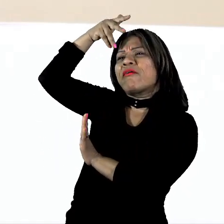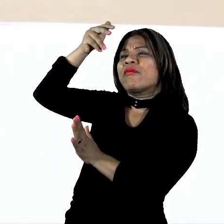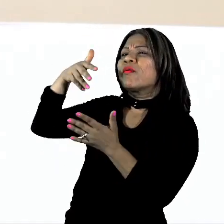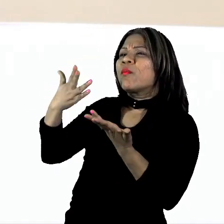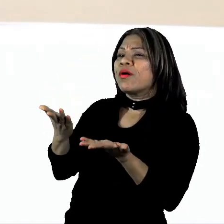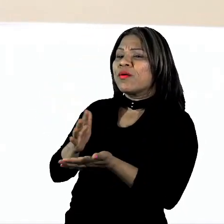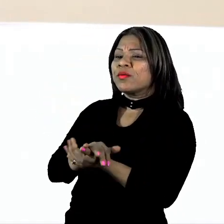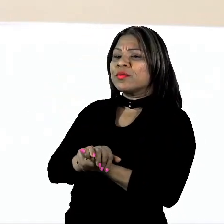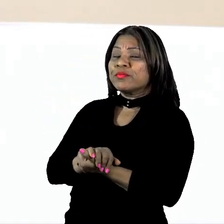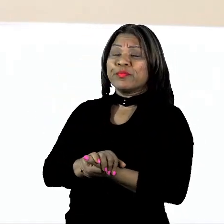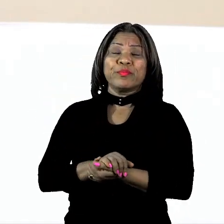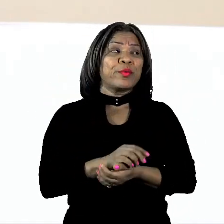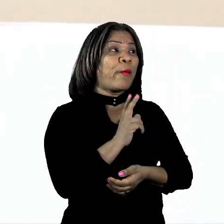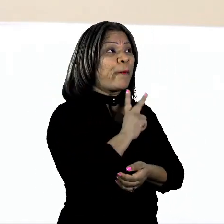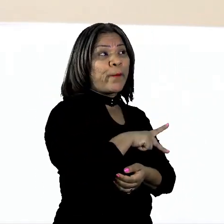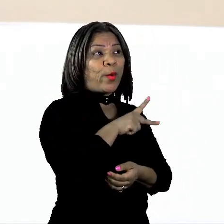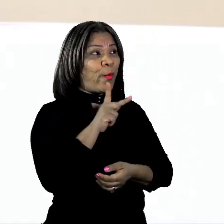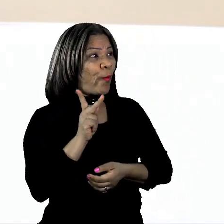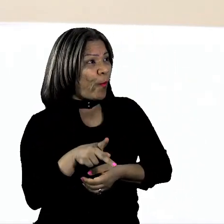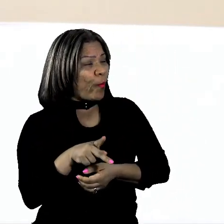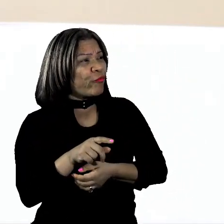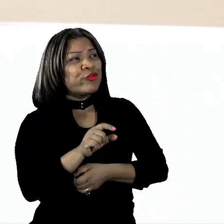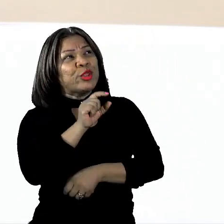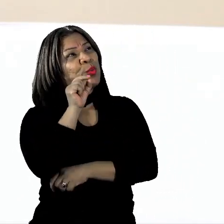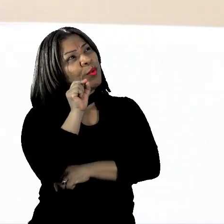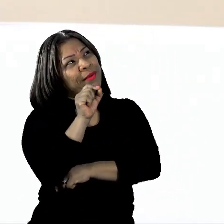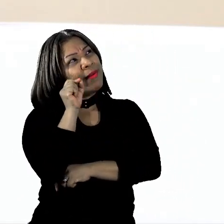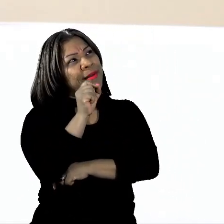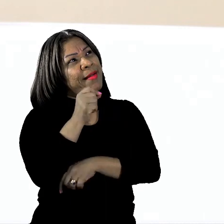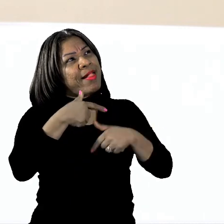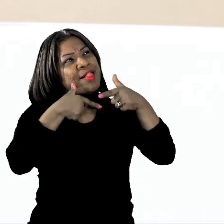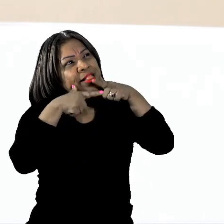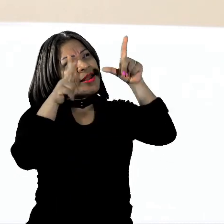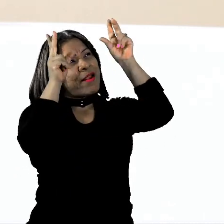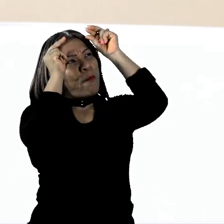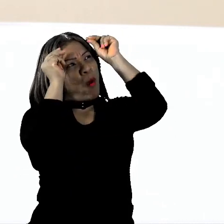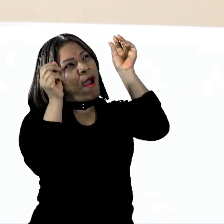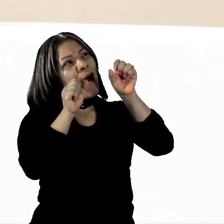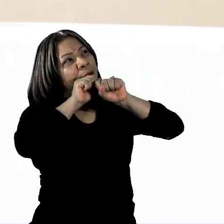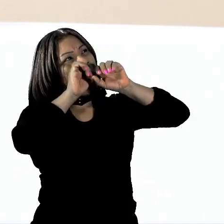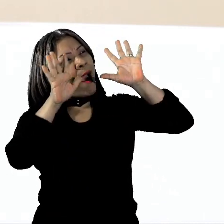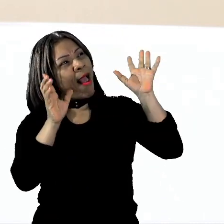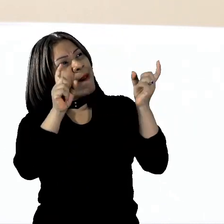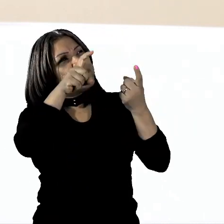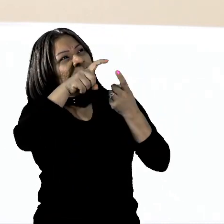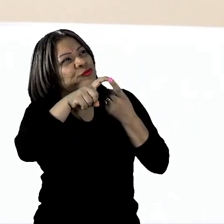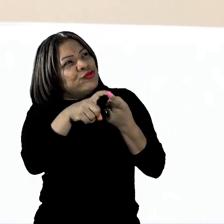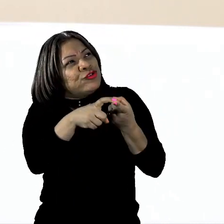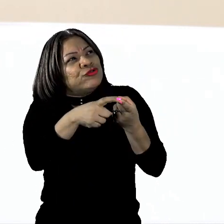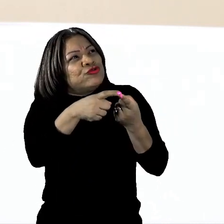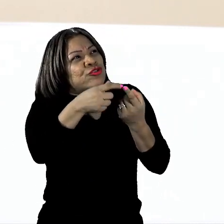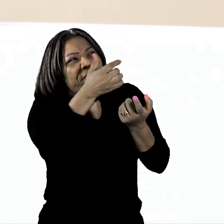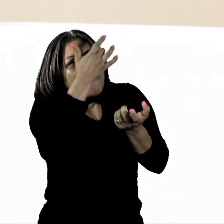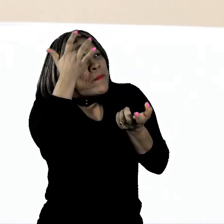Prof, o que seria uma linguagem clara, objetiva e impessoal?